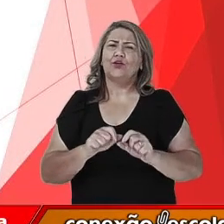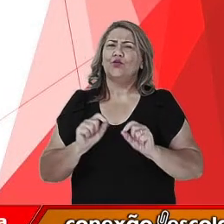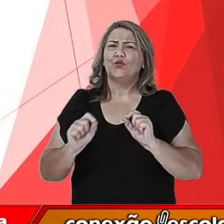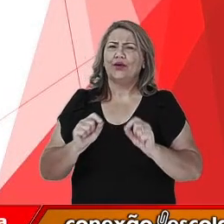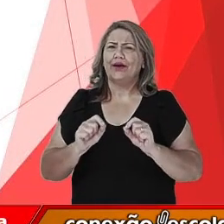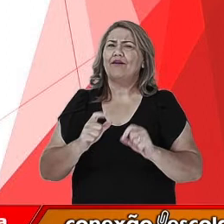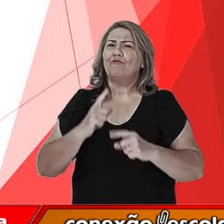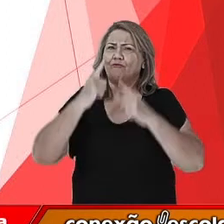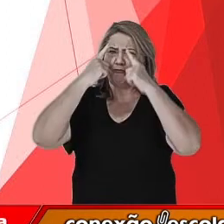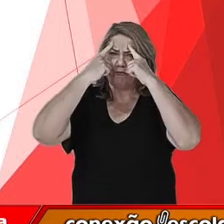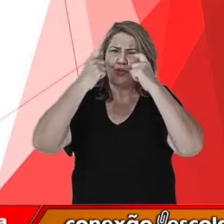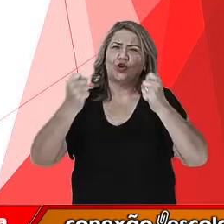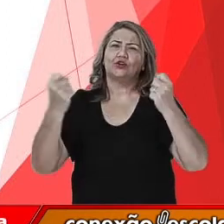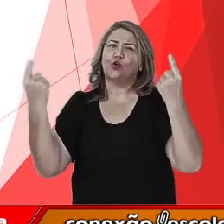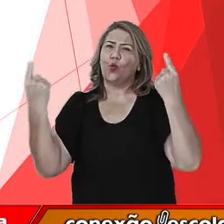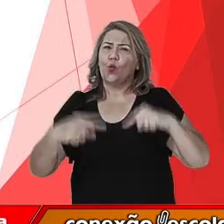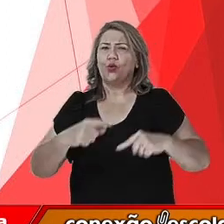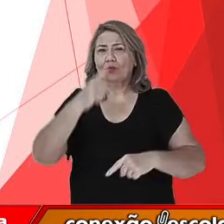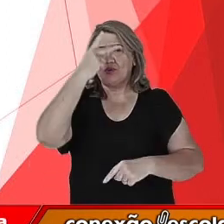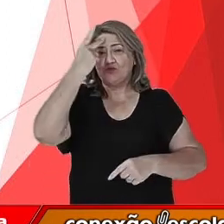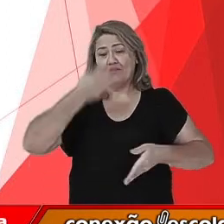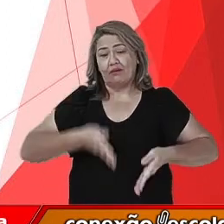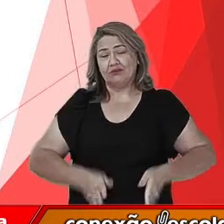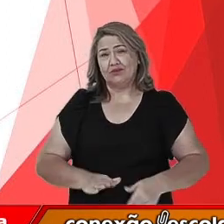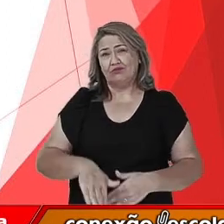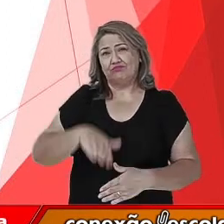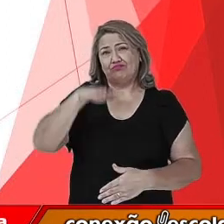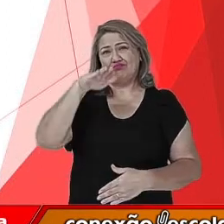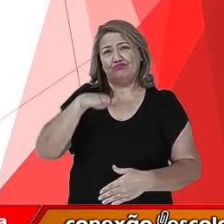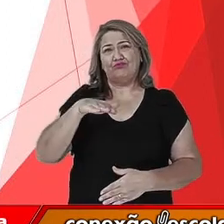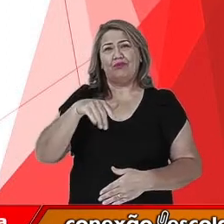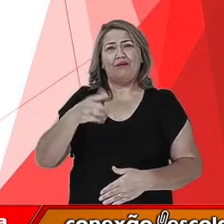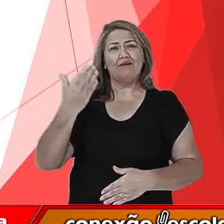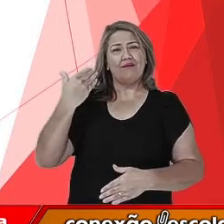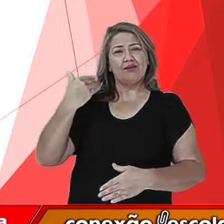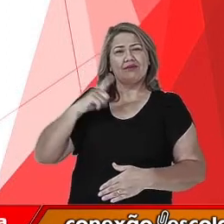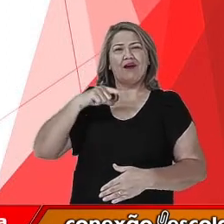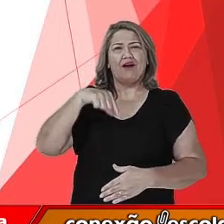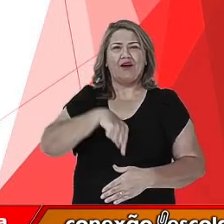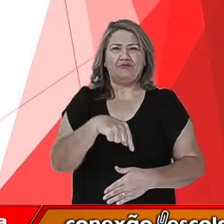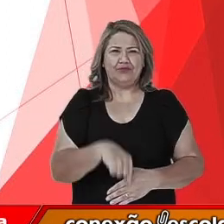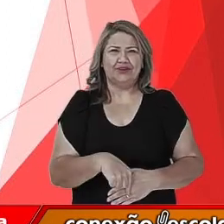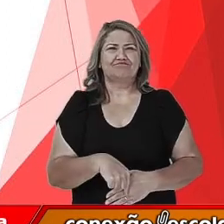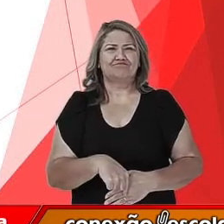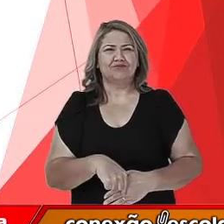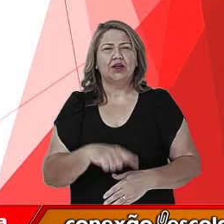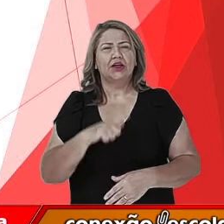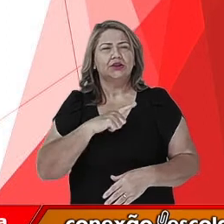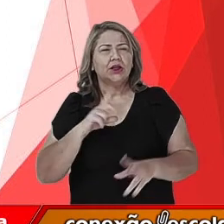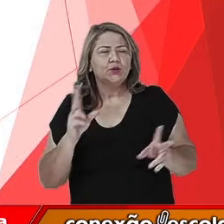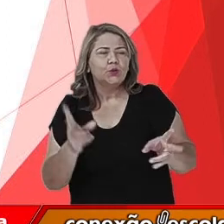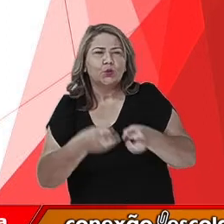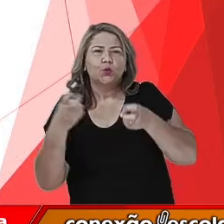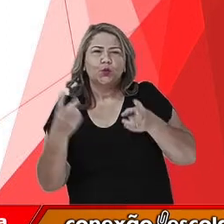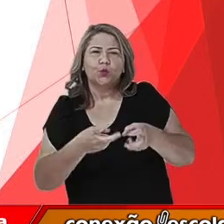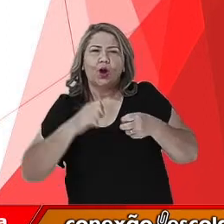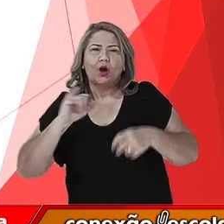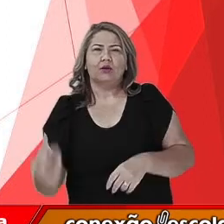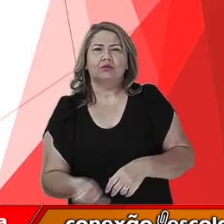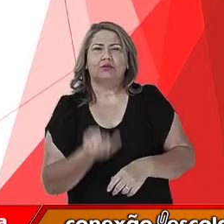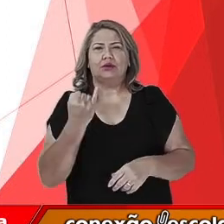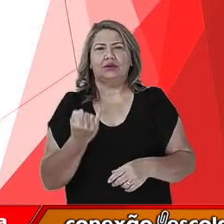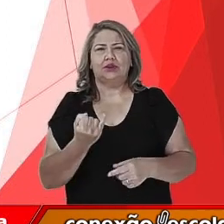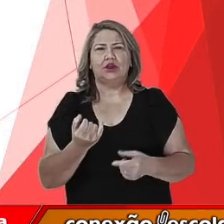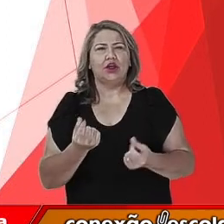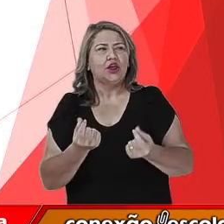violentas contra os povos nativos, com o objetivo de subordinar e explorar esses povos e as suas